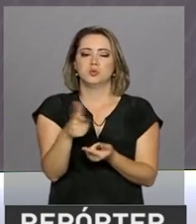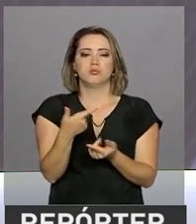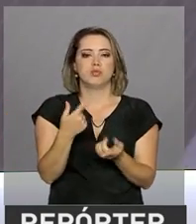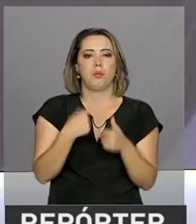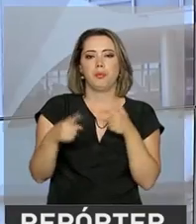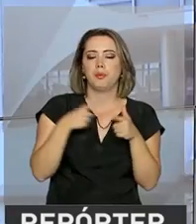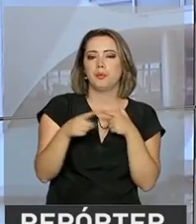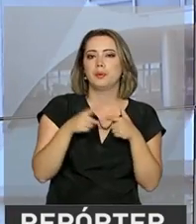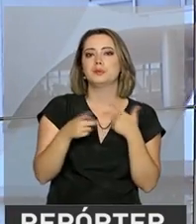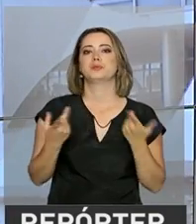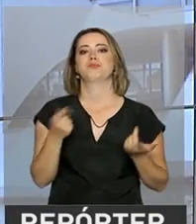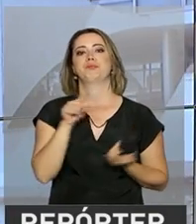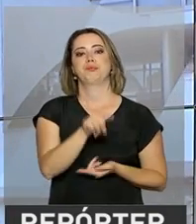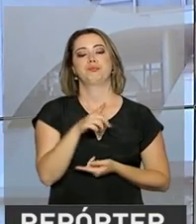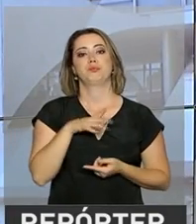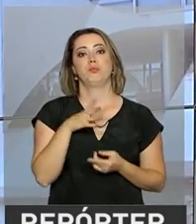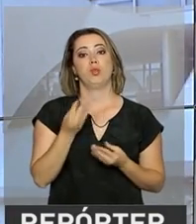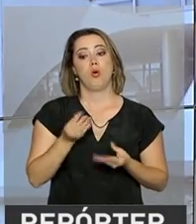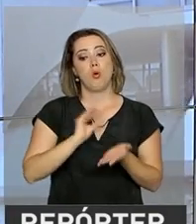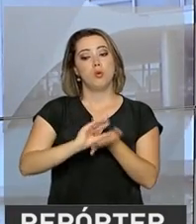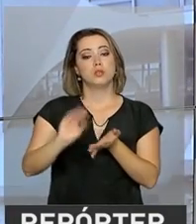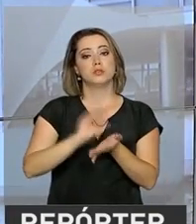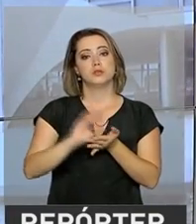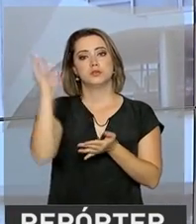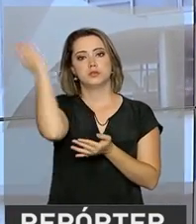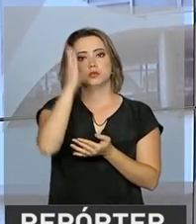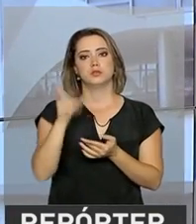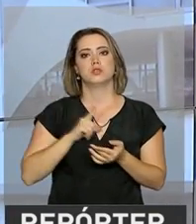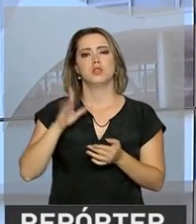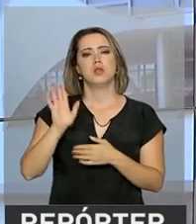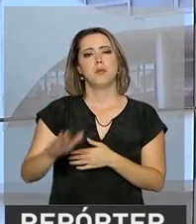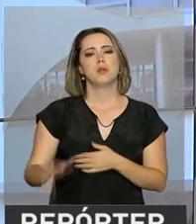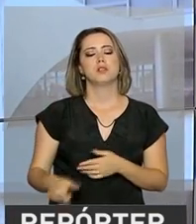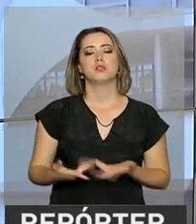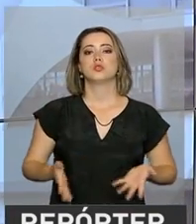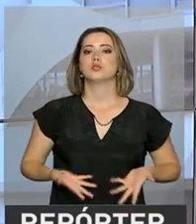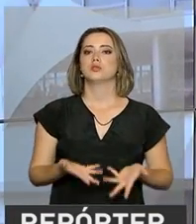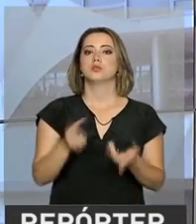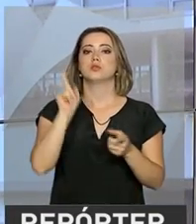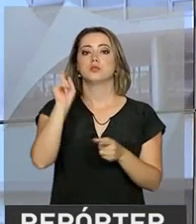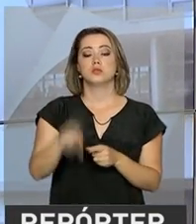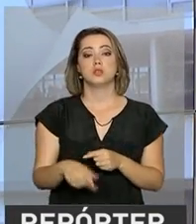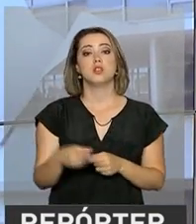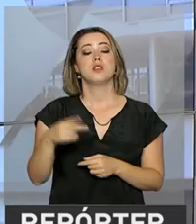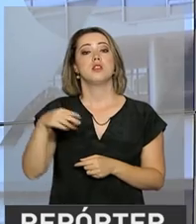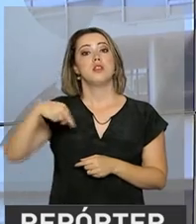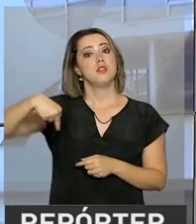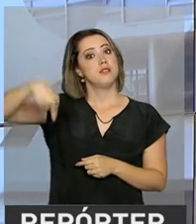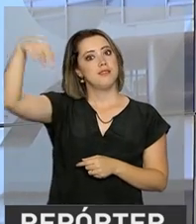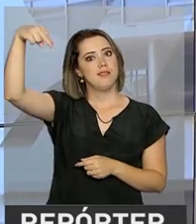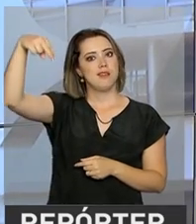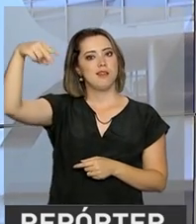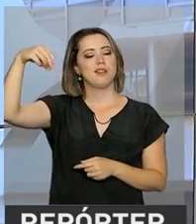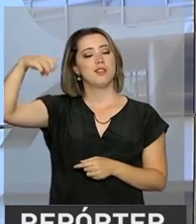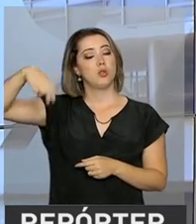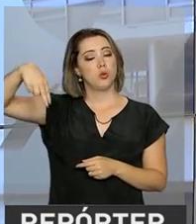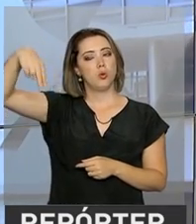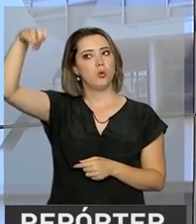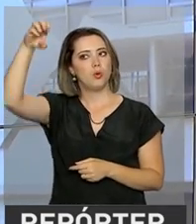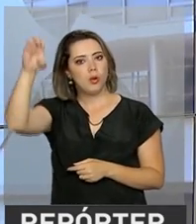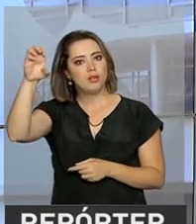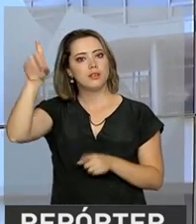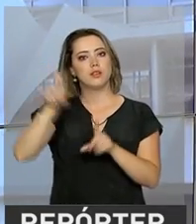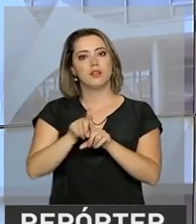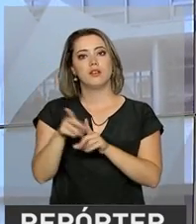poluente. Os investimentos feitos no Brasil têm barateado a produção. E é no Nordeste, região que apresenta maior